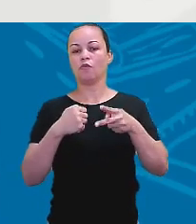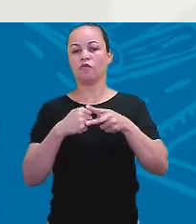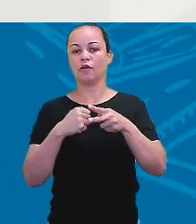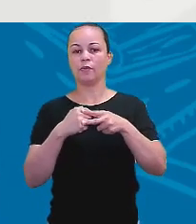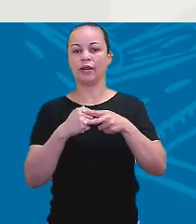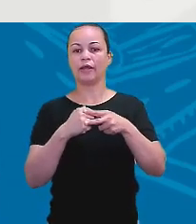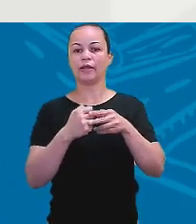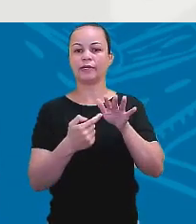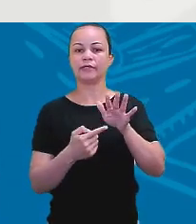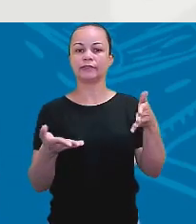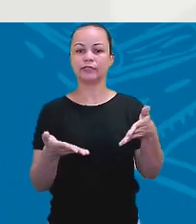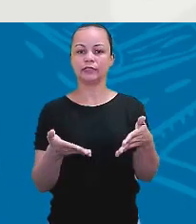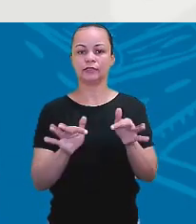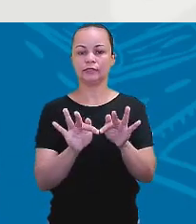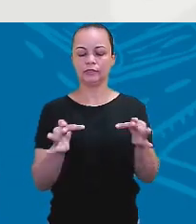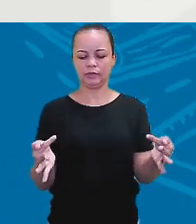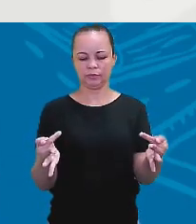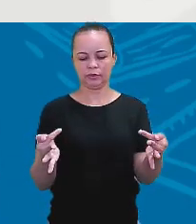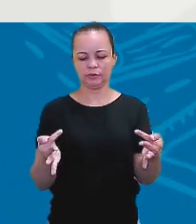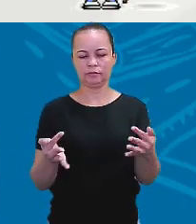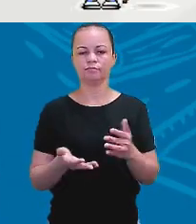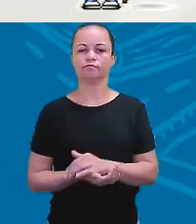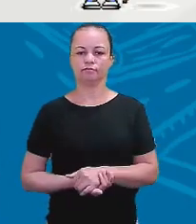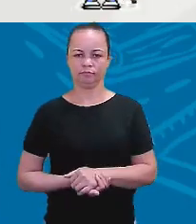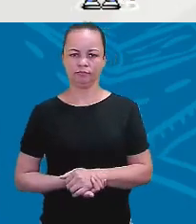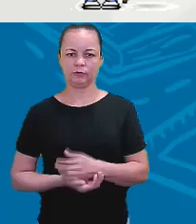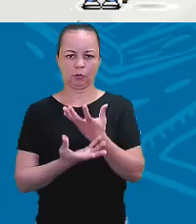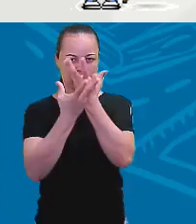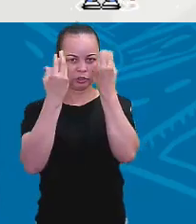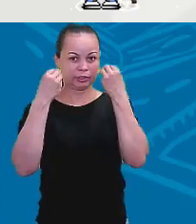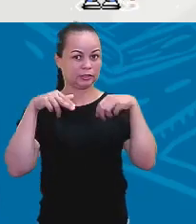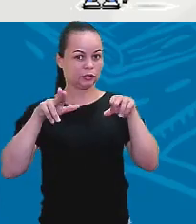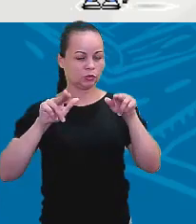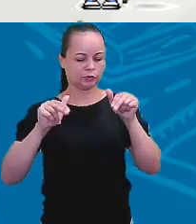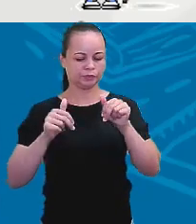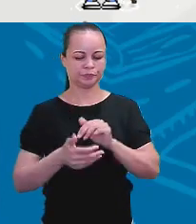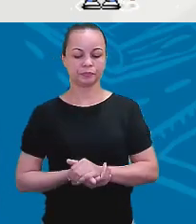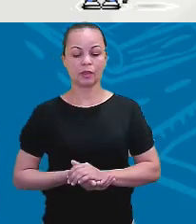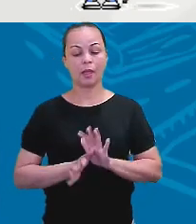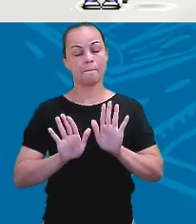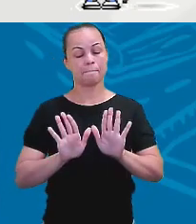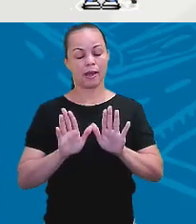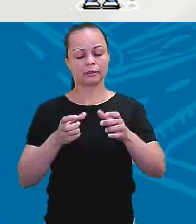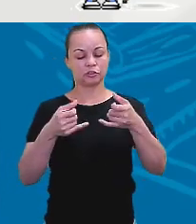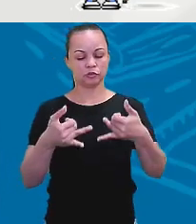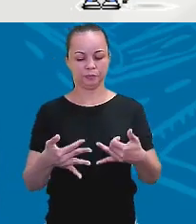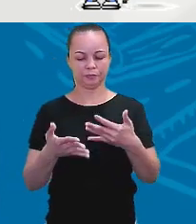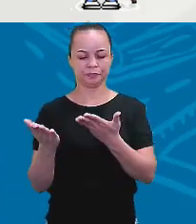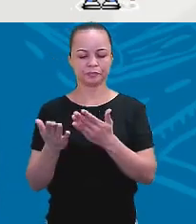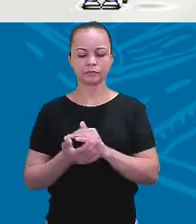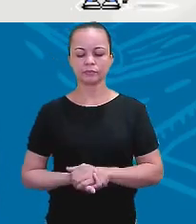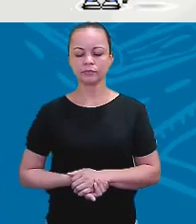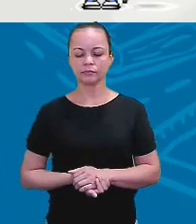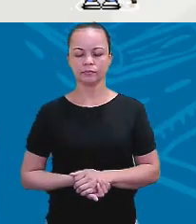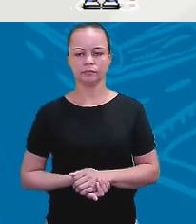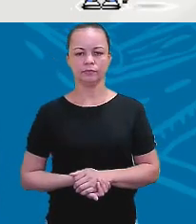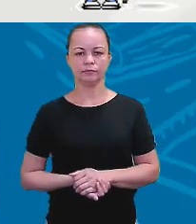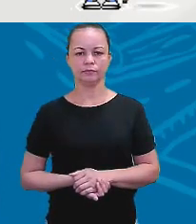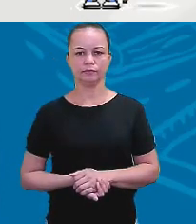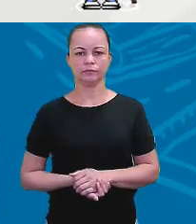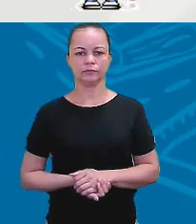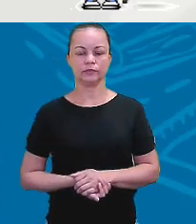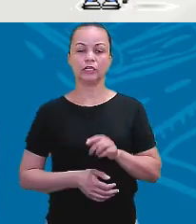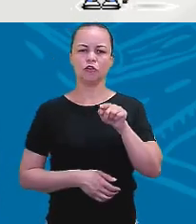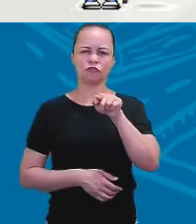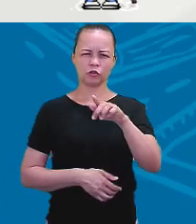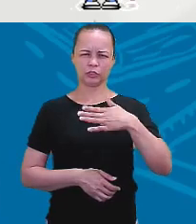no presente. Esqueçam disso. Porém, eu digo aqui, you like to dance, don't you? Você